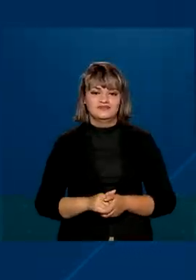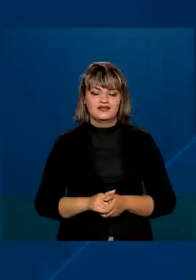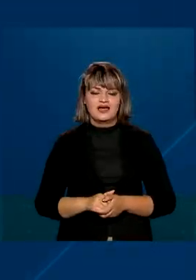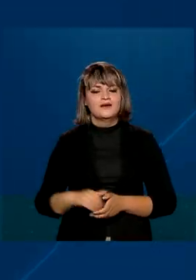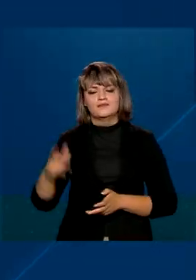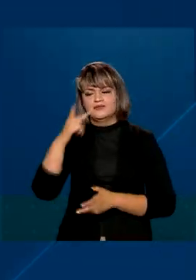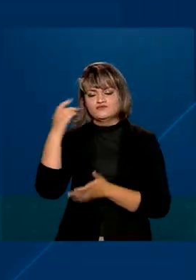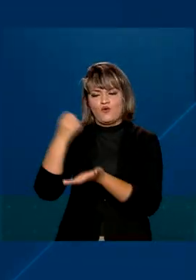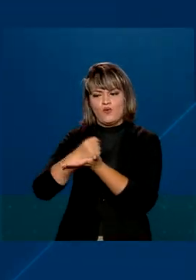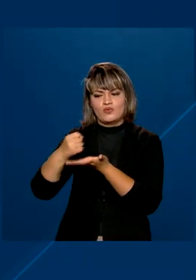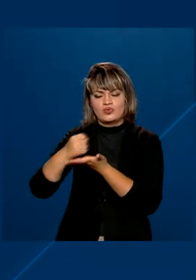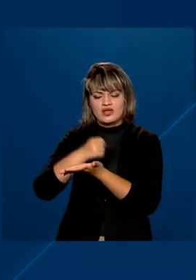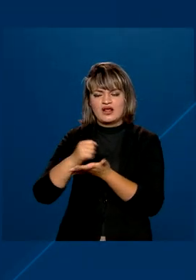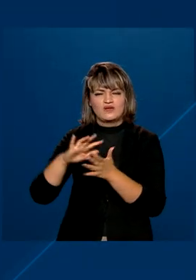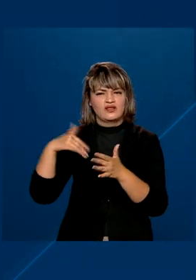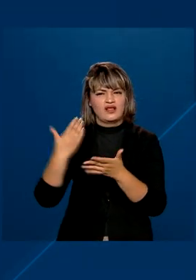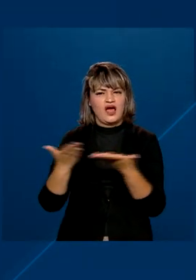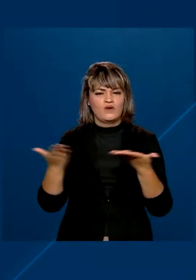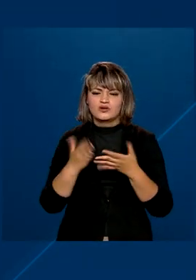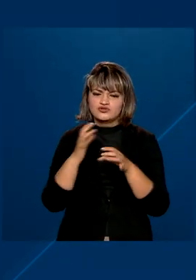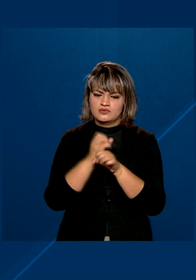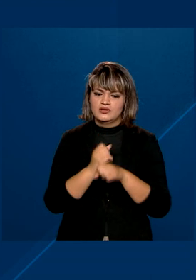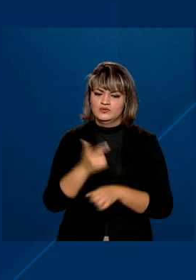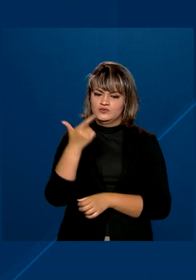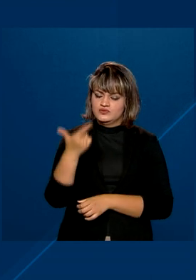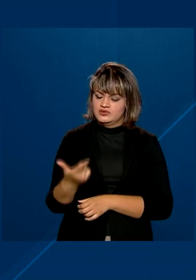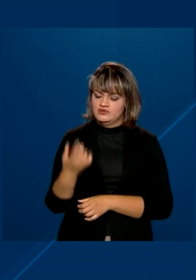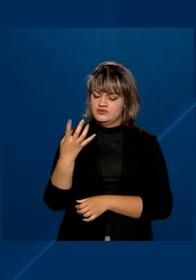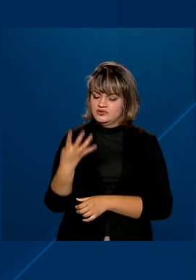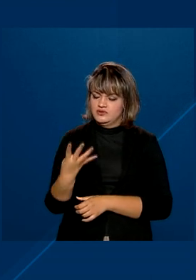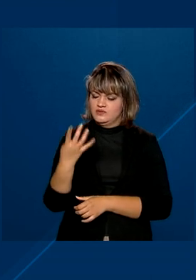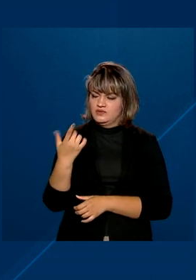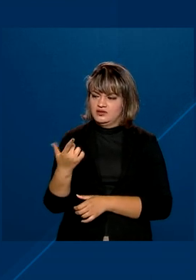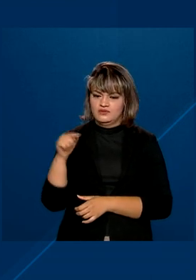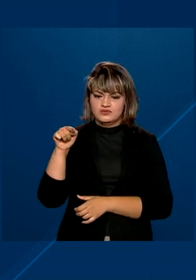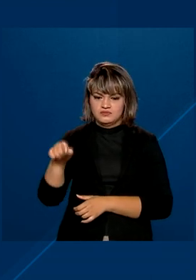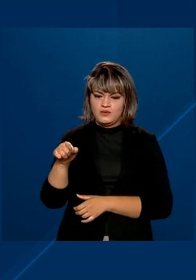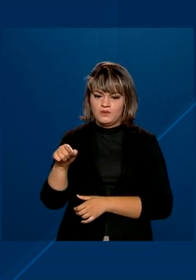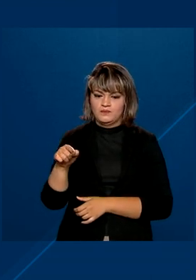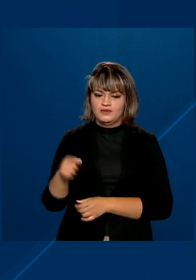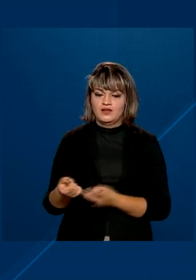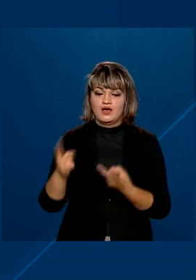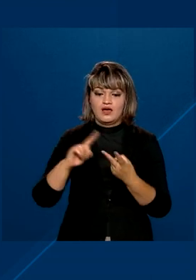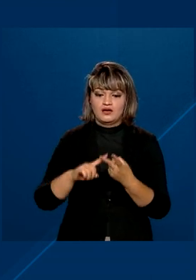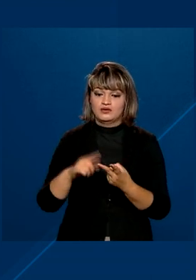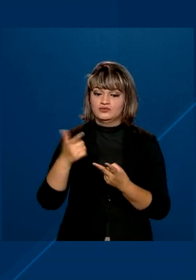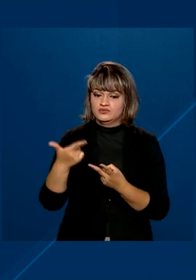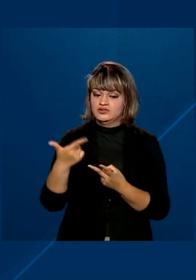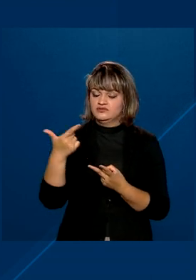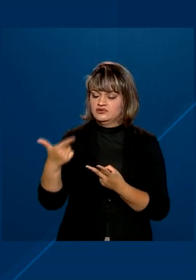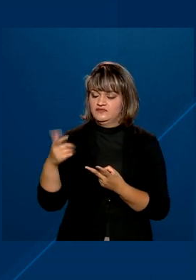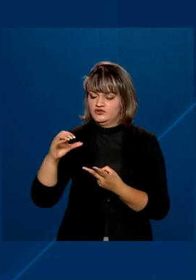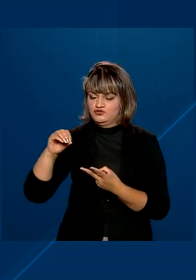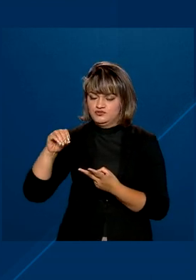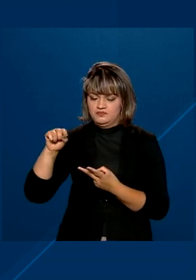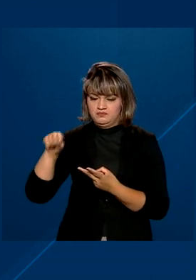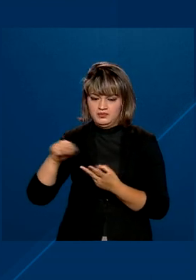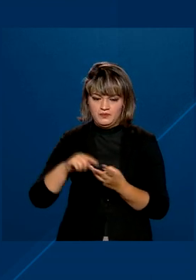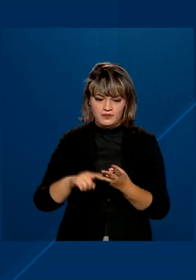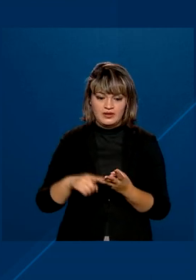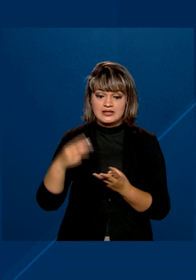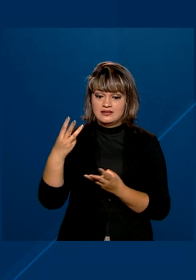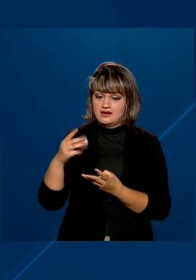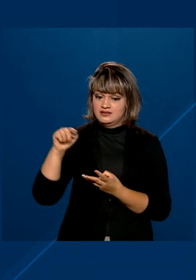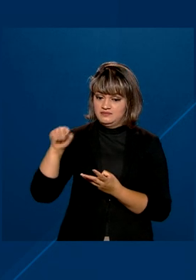de contratos até agora está em mais de 240 mil para custeio, 220 mil para investimento, 3 mil